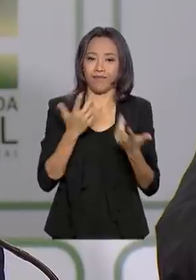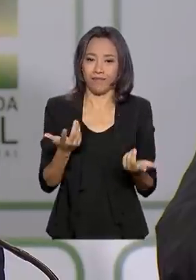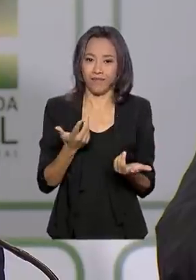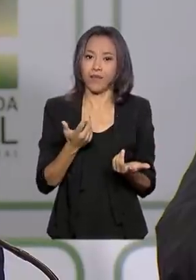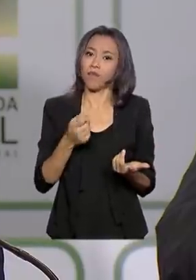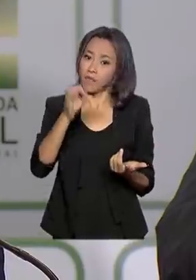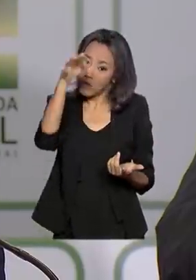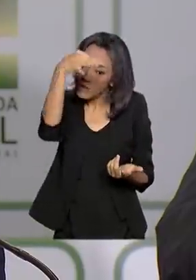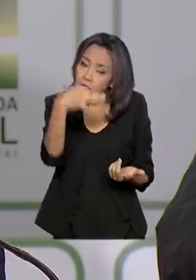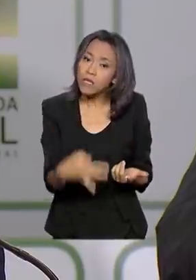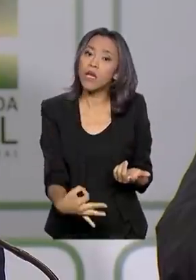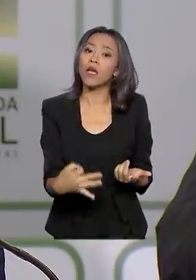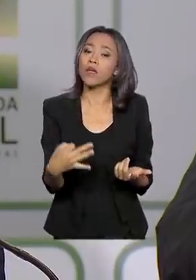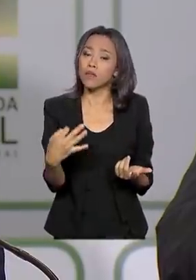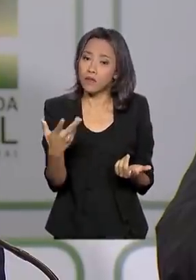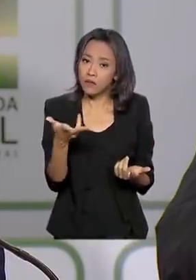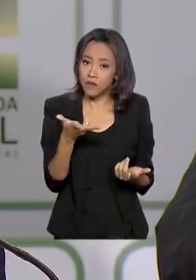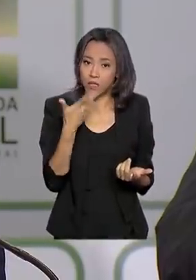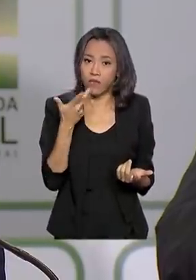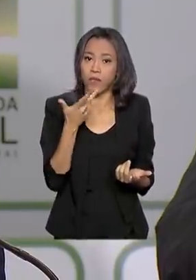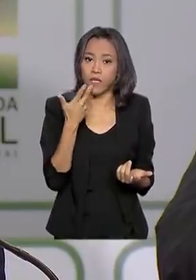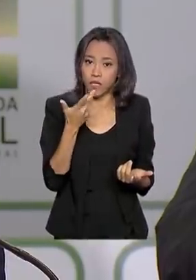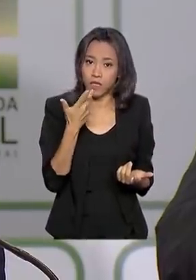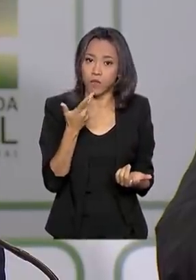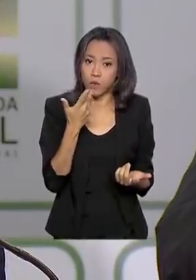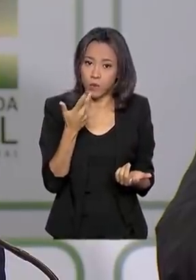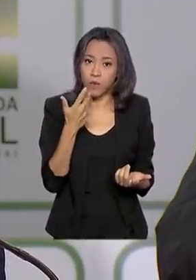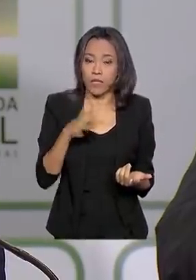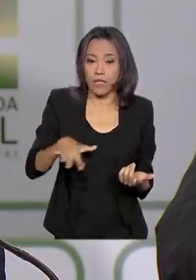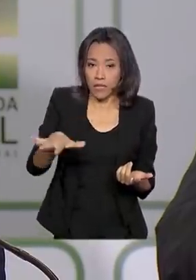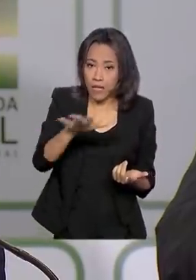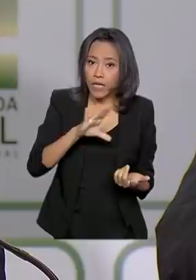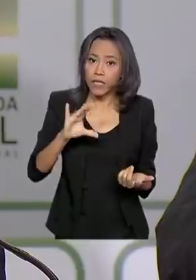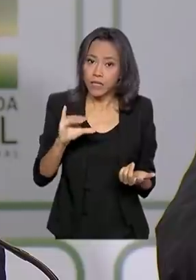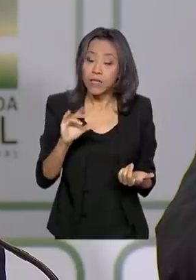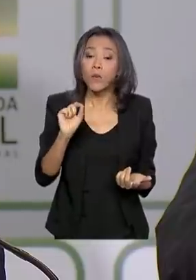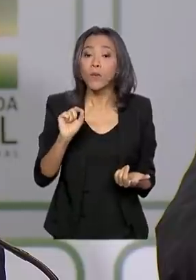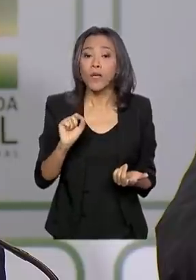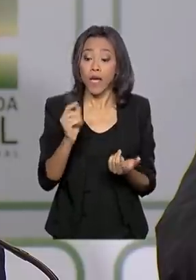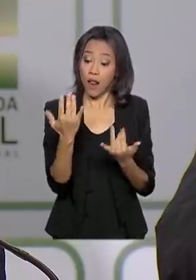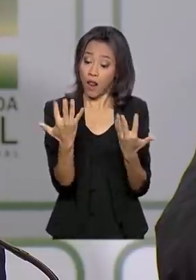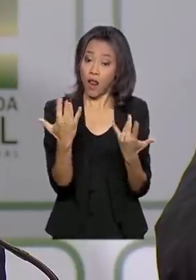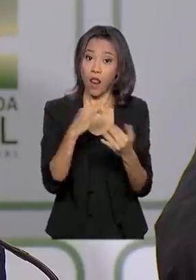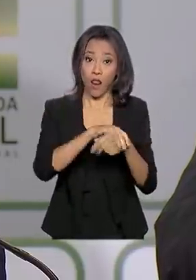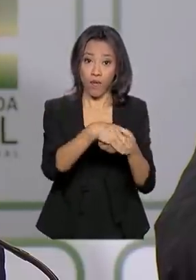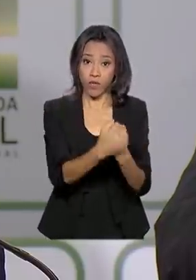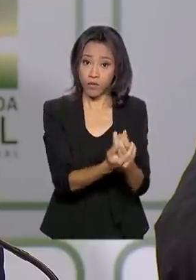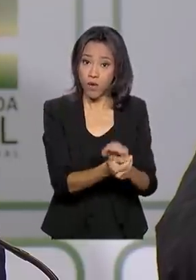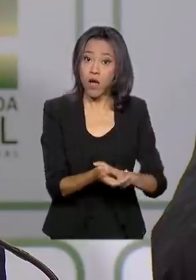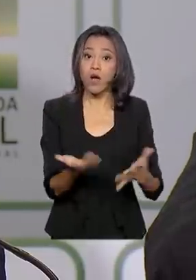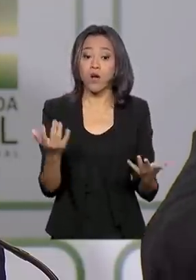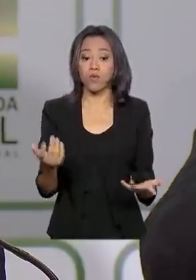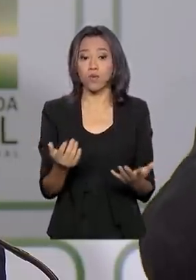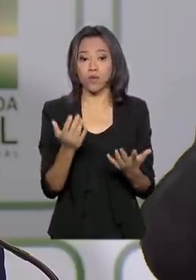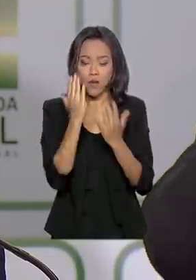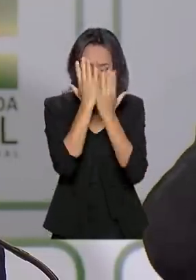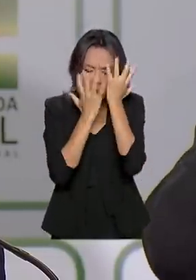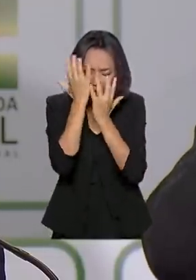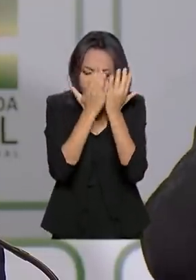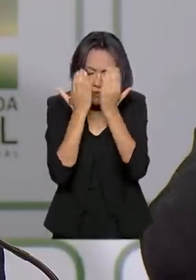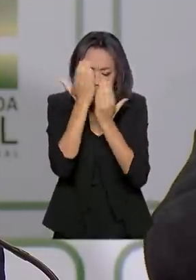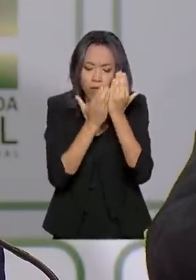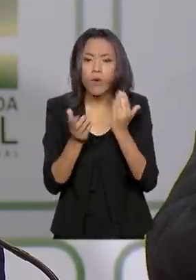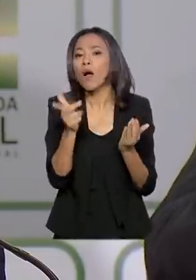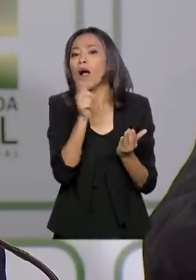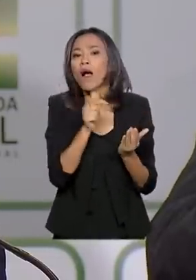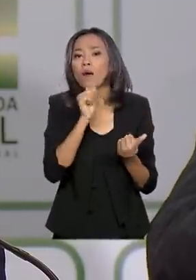termo correto, o termo que a gente utiliza na ciência, que é você lavar as mãos, lavar o rosto com água e